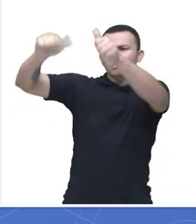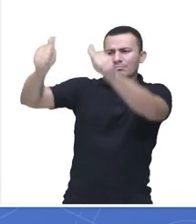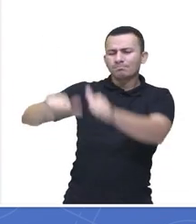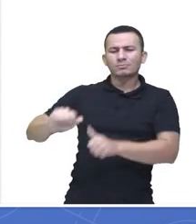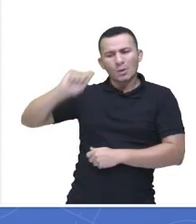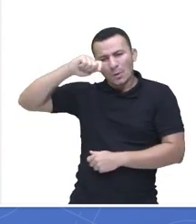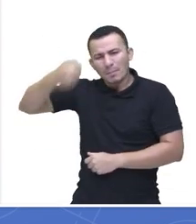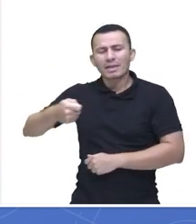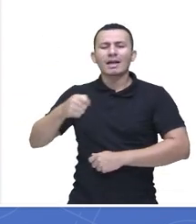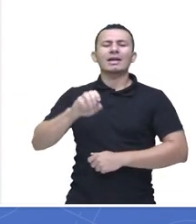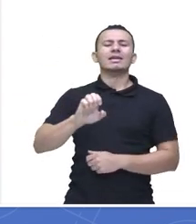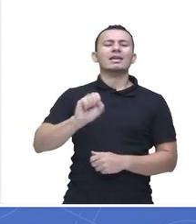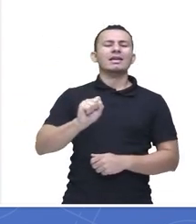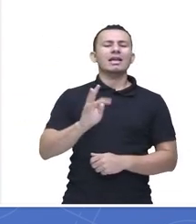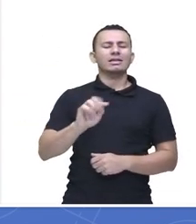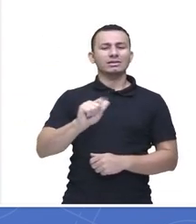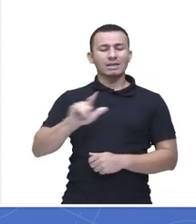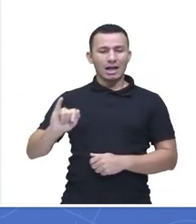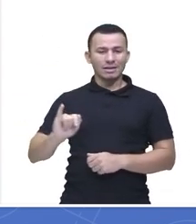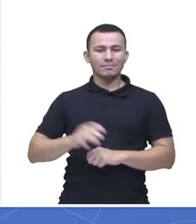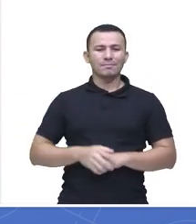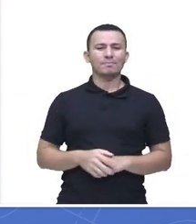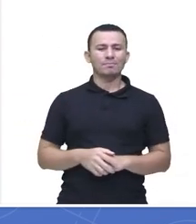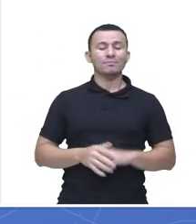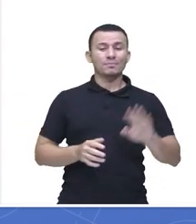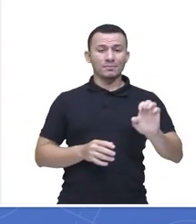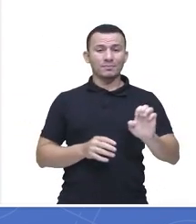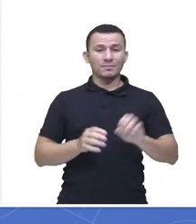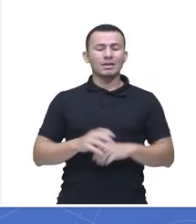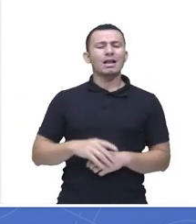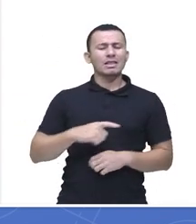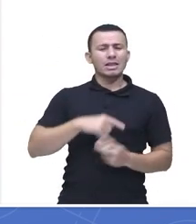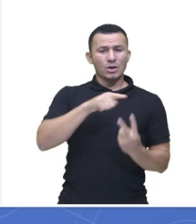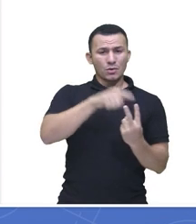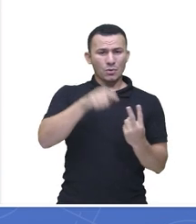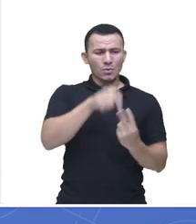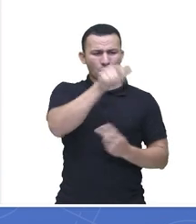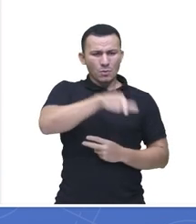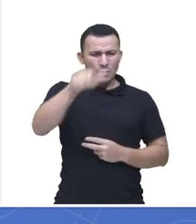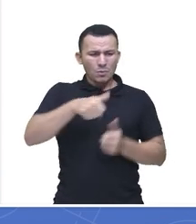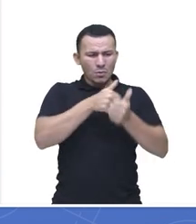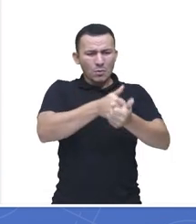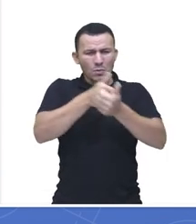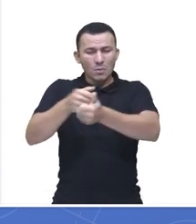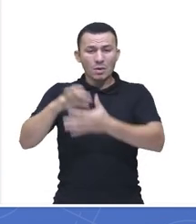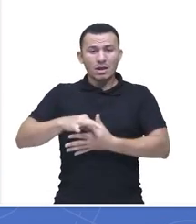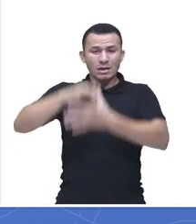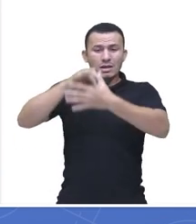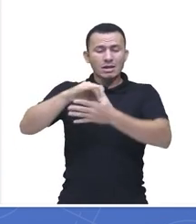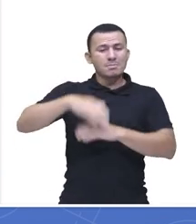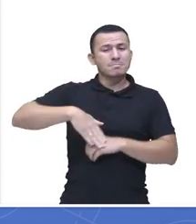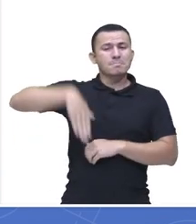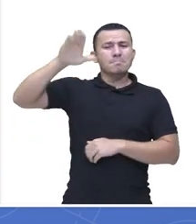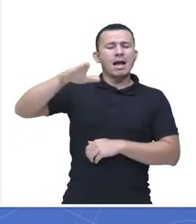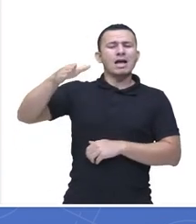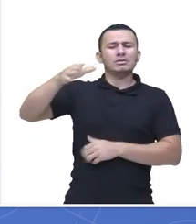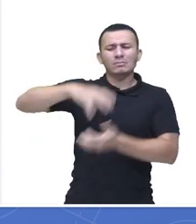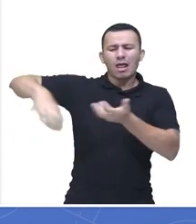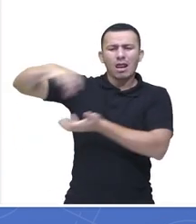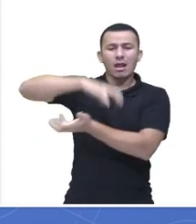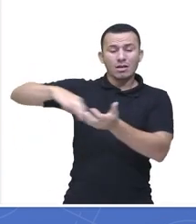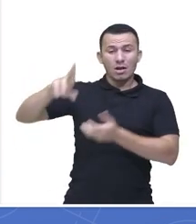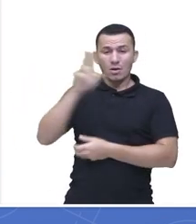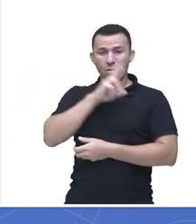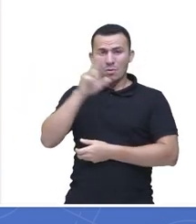E a E, os bolcheviques liderados por Peklanov e Tolstoy, e que representaram a ala mais conservadora dos revolucionários